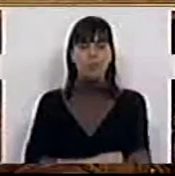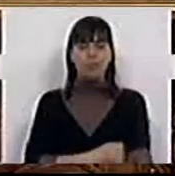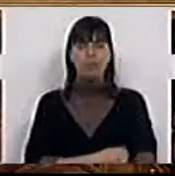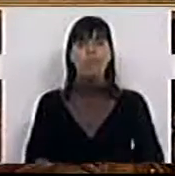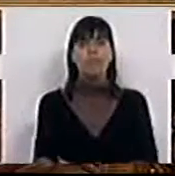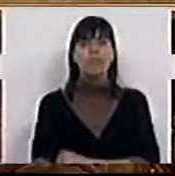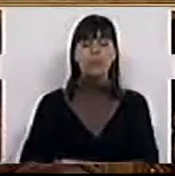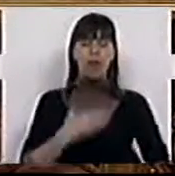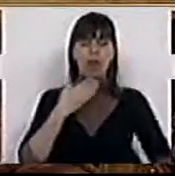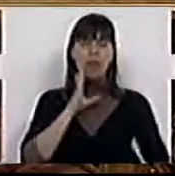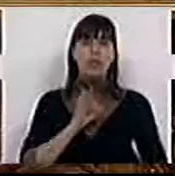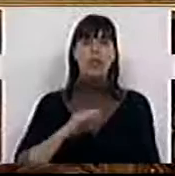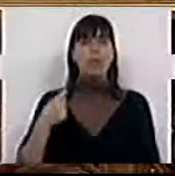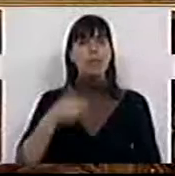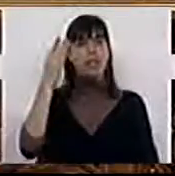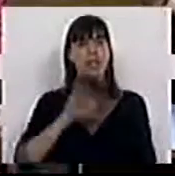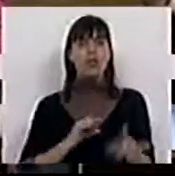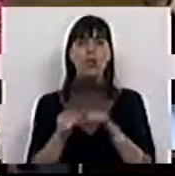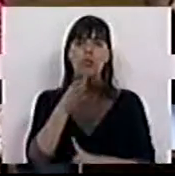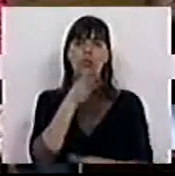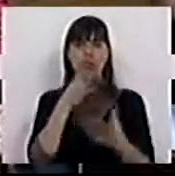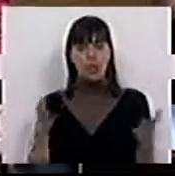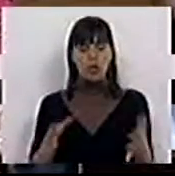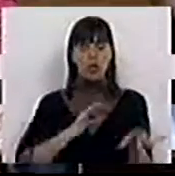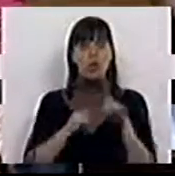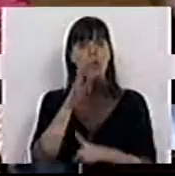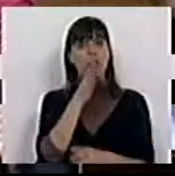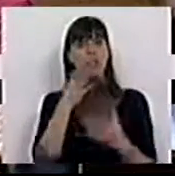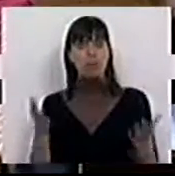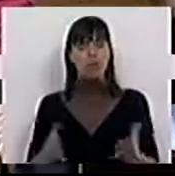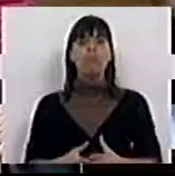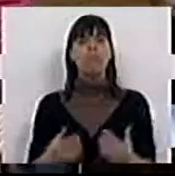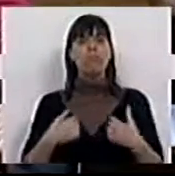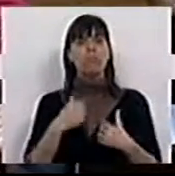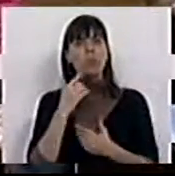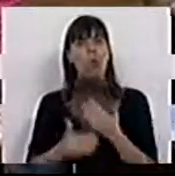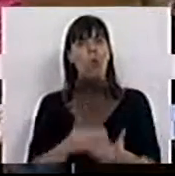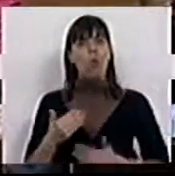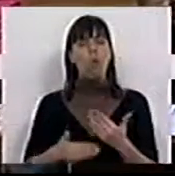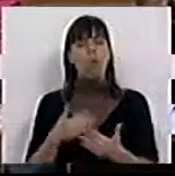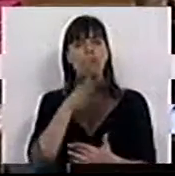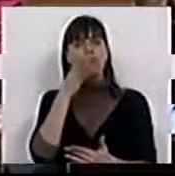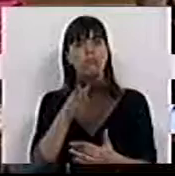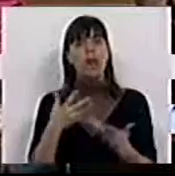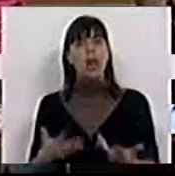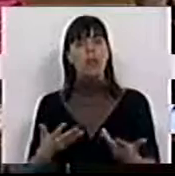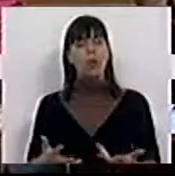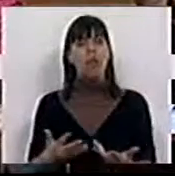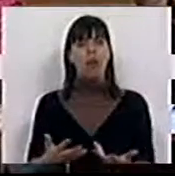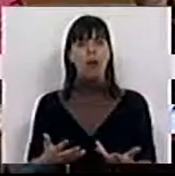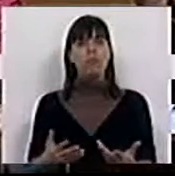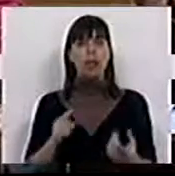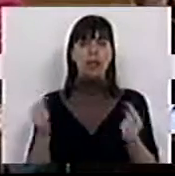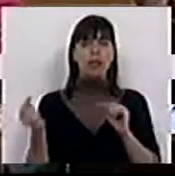Muito obrigada, Sra. Presidente, Sras. Deputadas e Srs. Deputados. Nós continuamos a sublinhar a atualidade